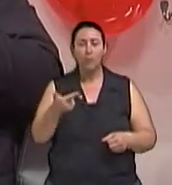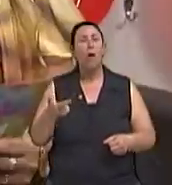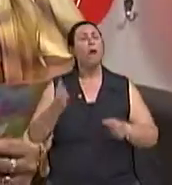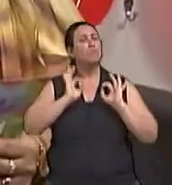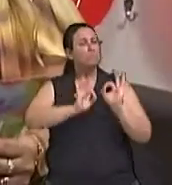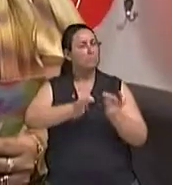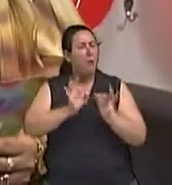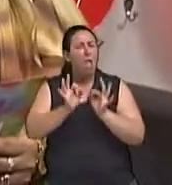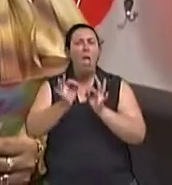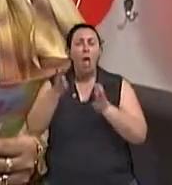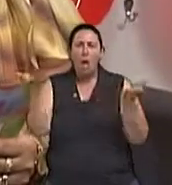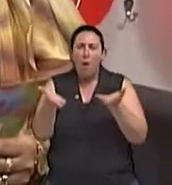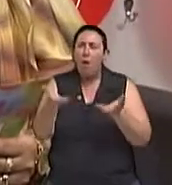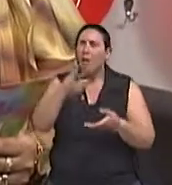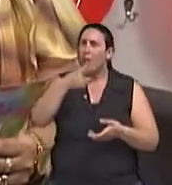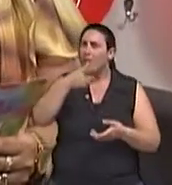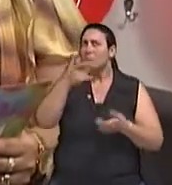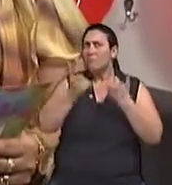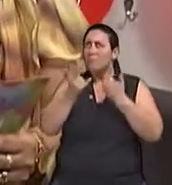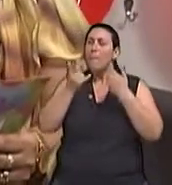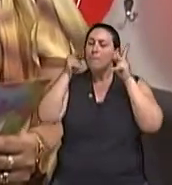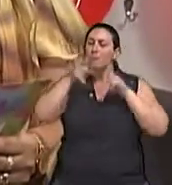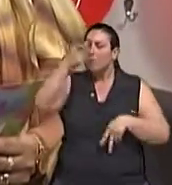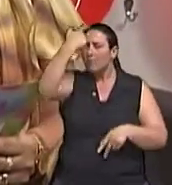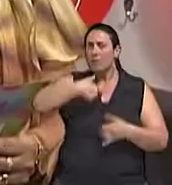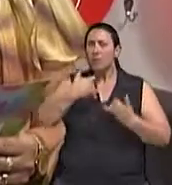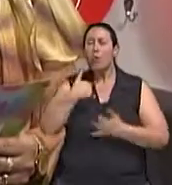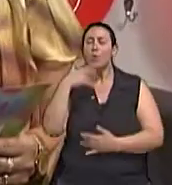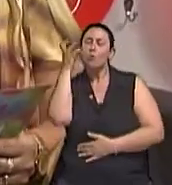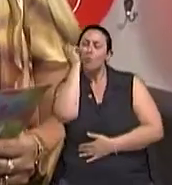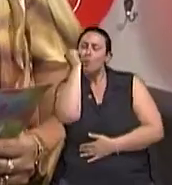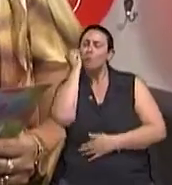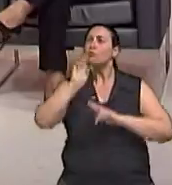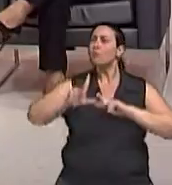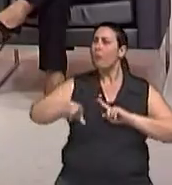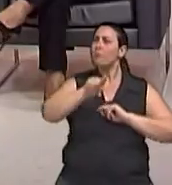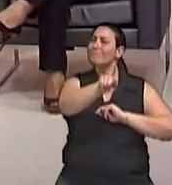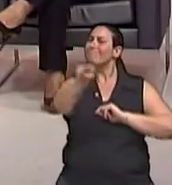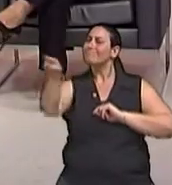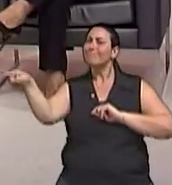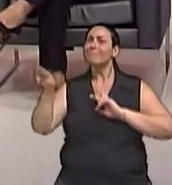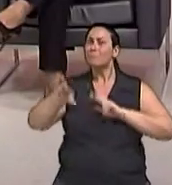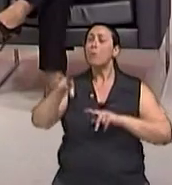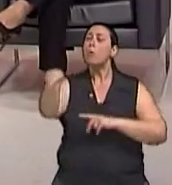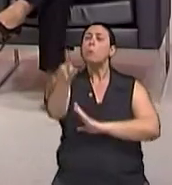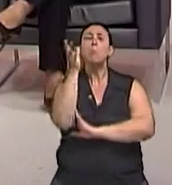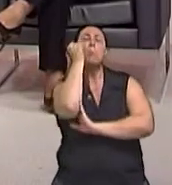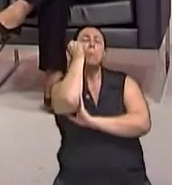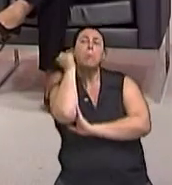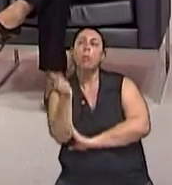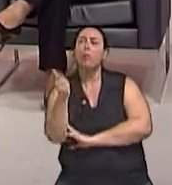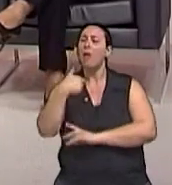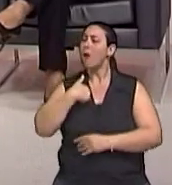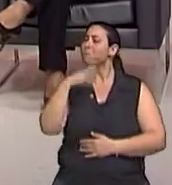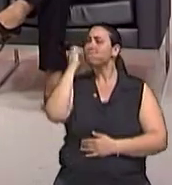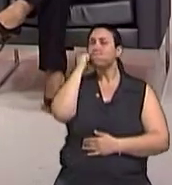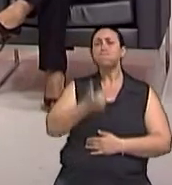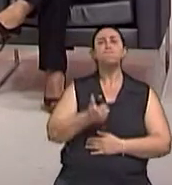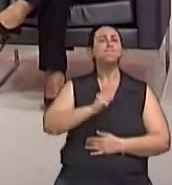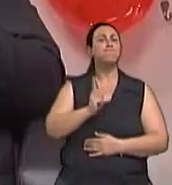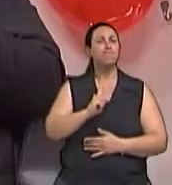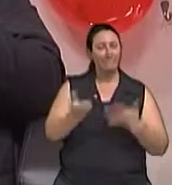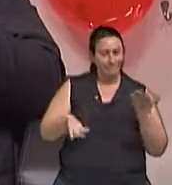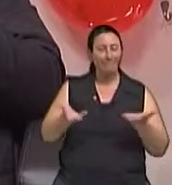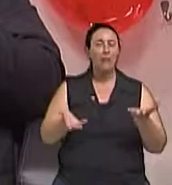dica fundamental. O suficiente, que para mim não é igual do que para outras pessoas. Exatamente. Perfeito. Então, cada um de nós,